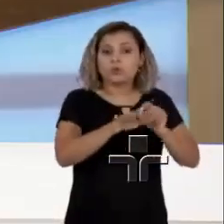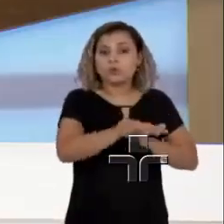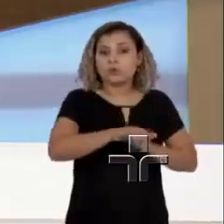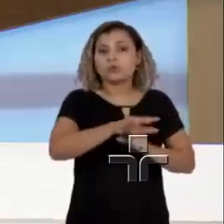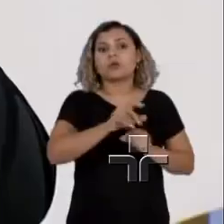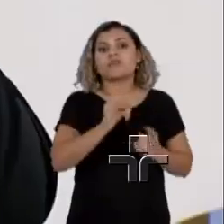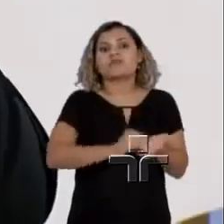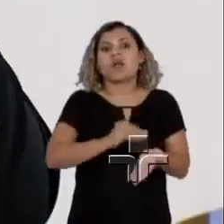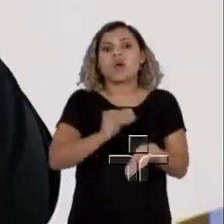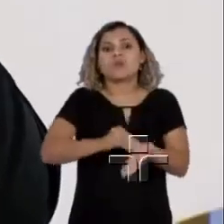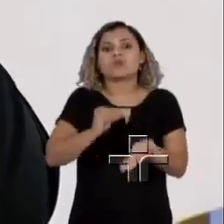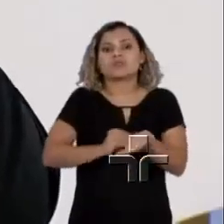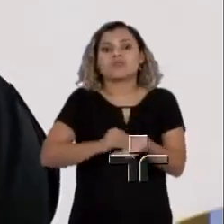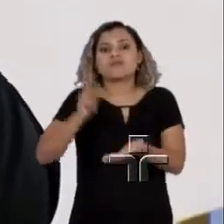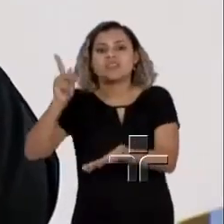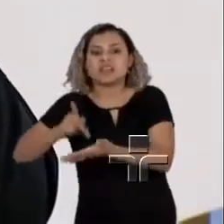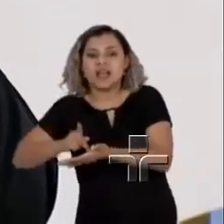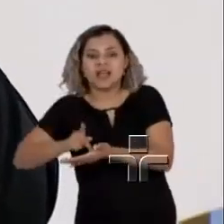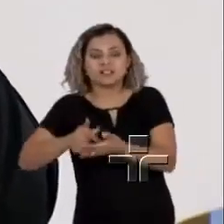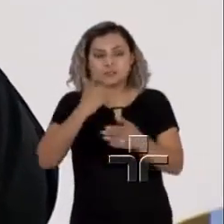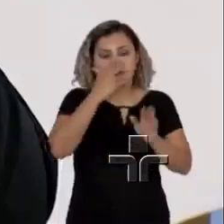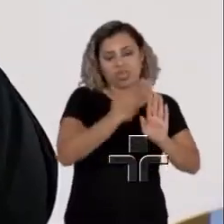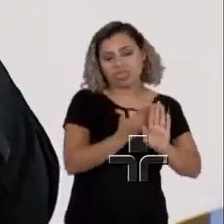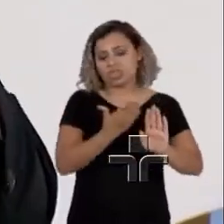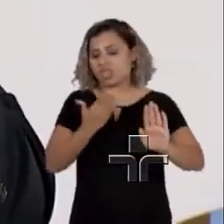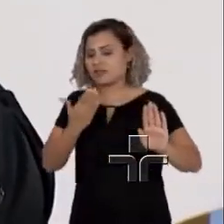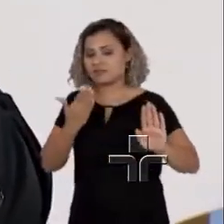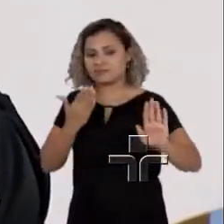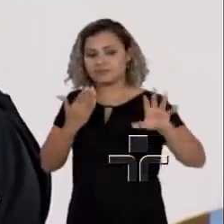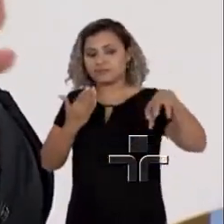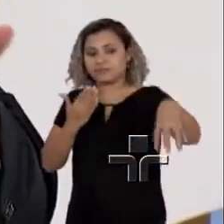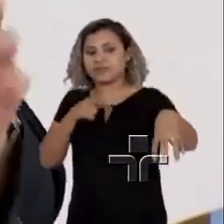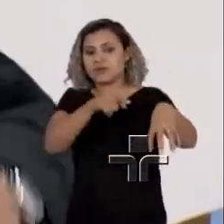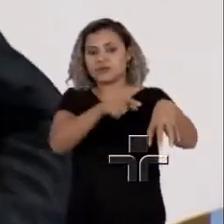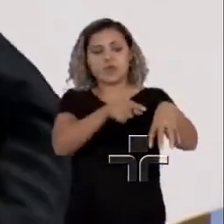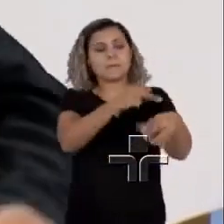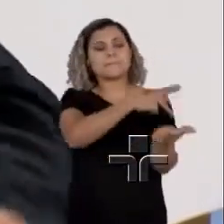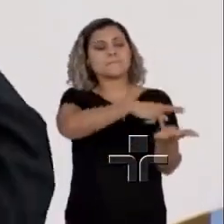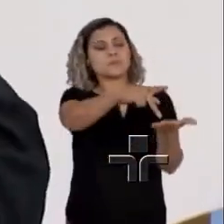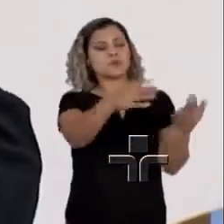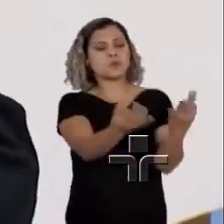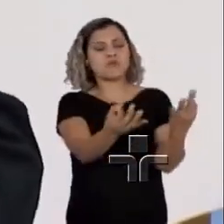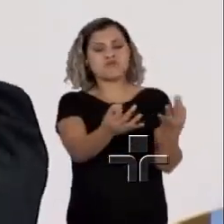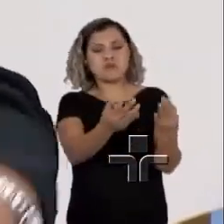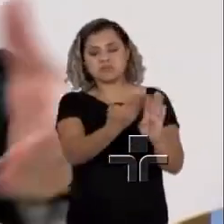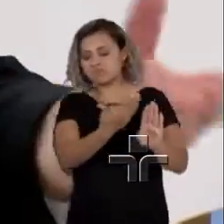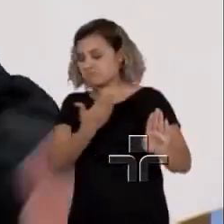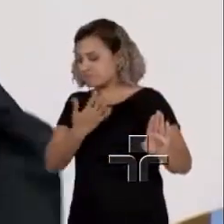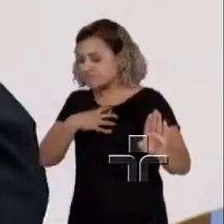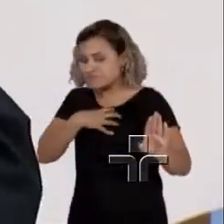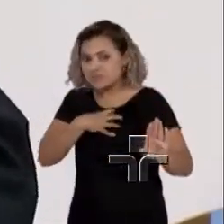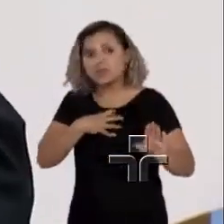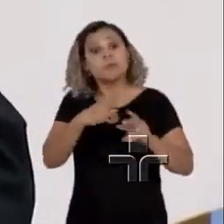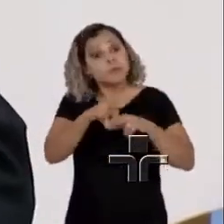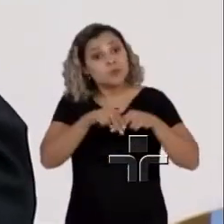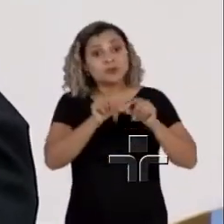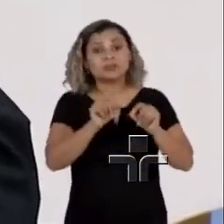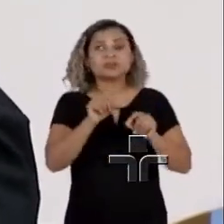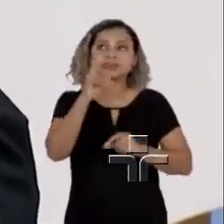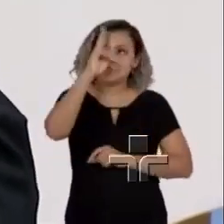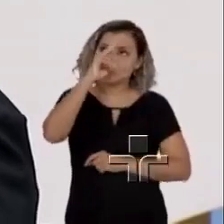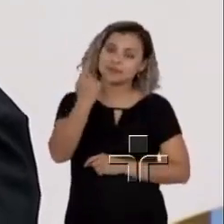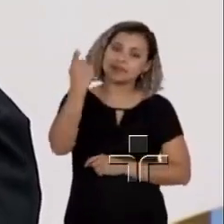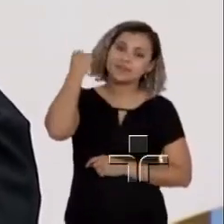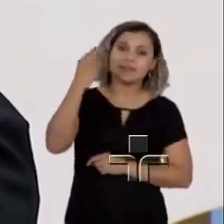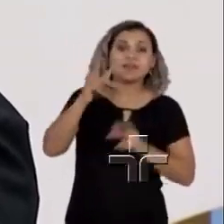da ausência da verdade, do afastamento da fonte da pureza, do que até aquilo que, como lembraria